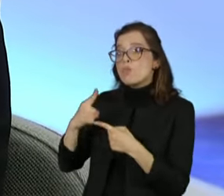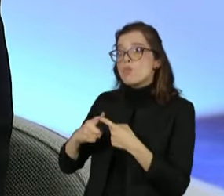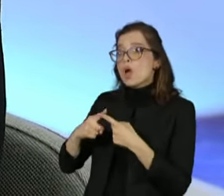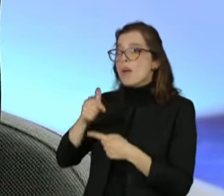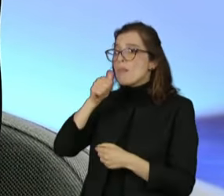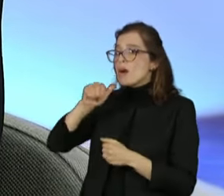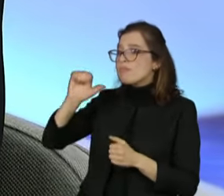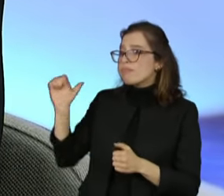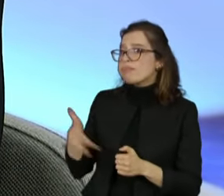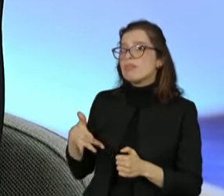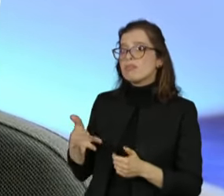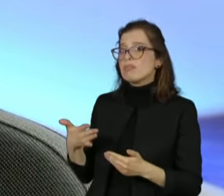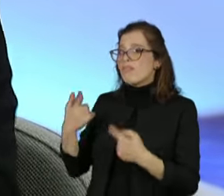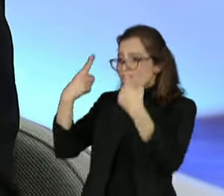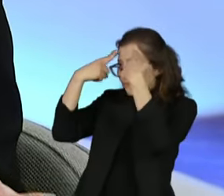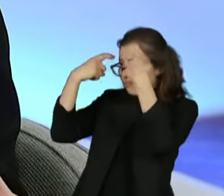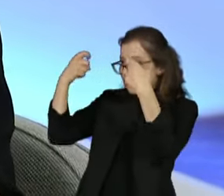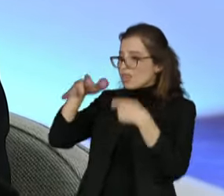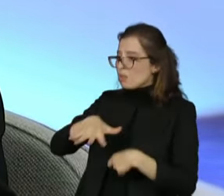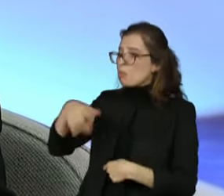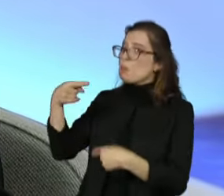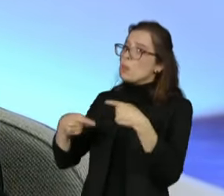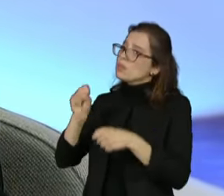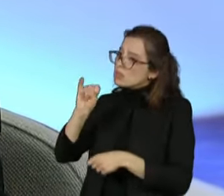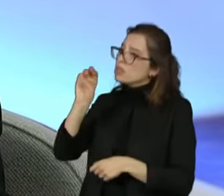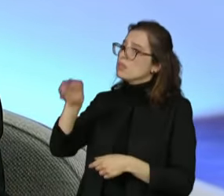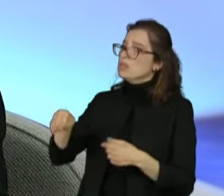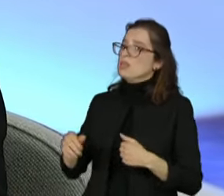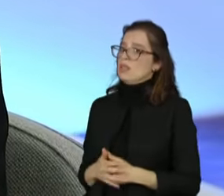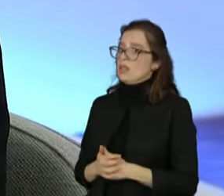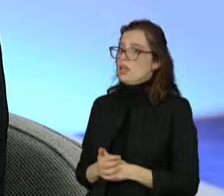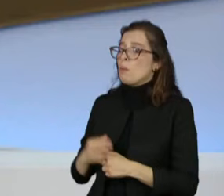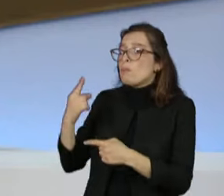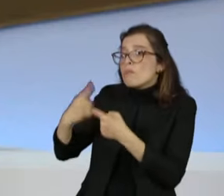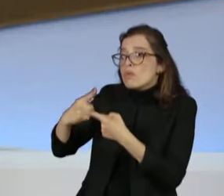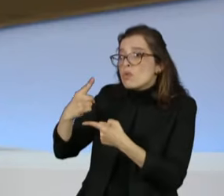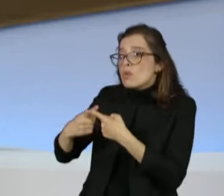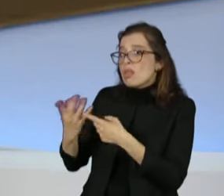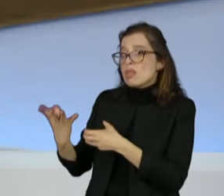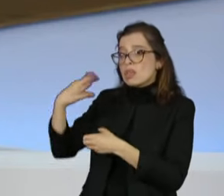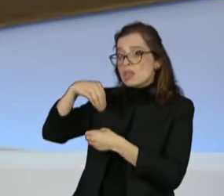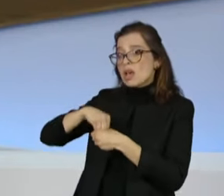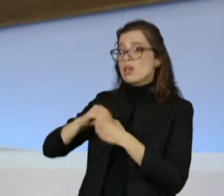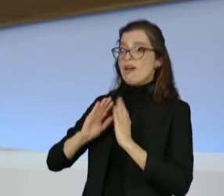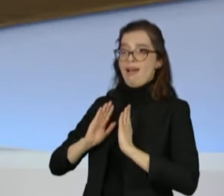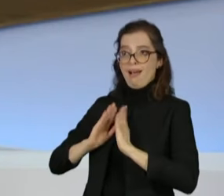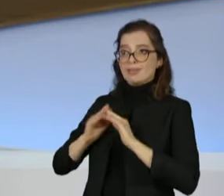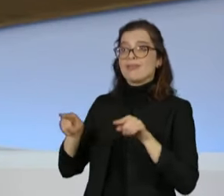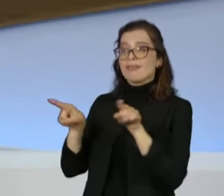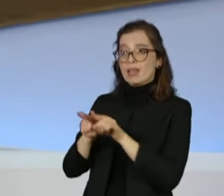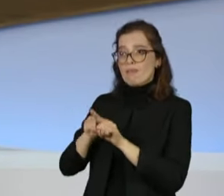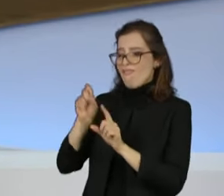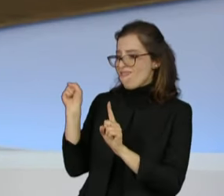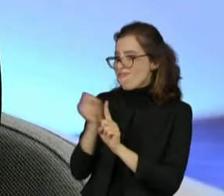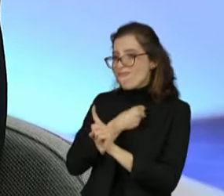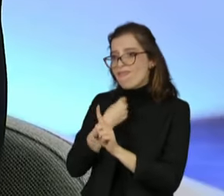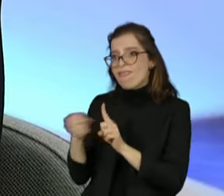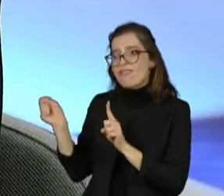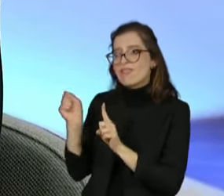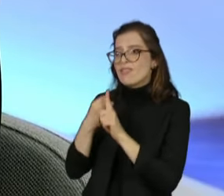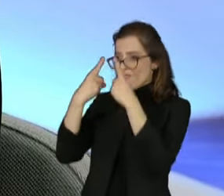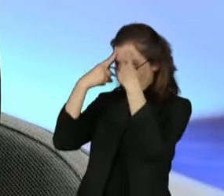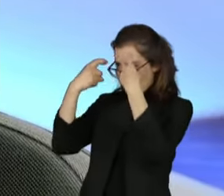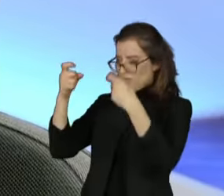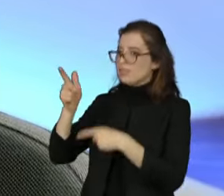fora de casa, porque dentro de casa nós sabemos que é a violência doméstica. No caso da violência política, nós, da bancada